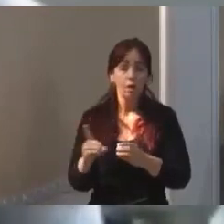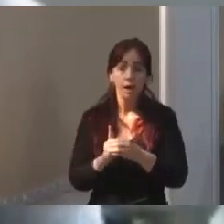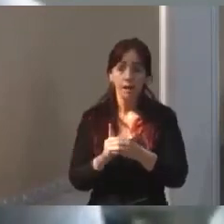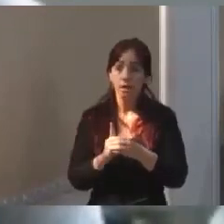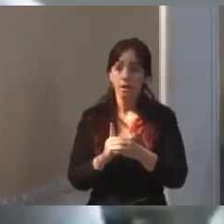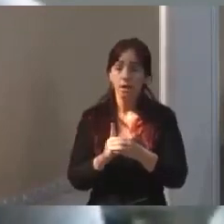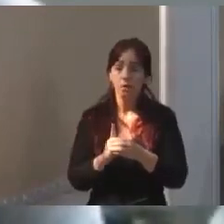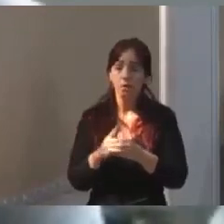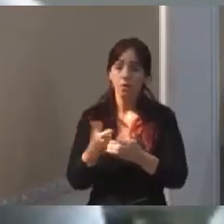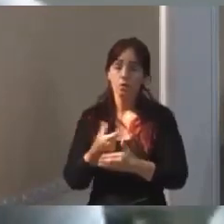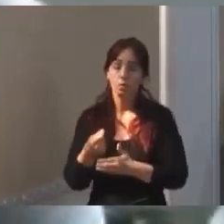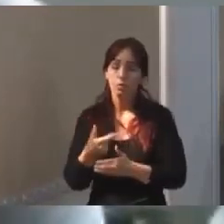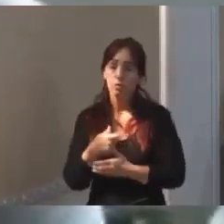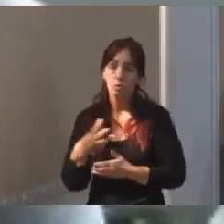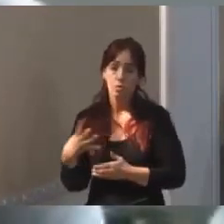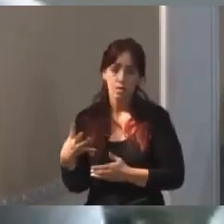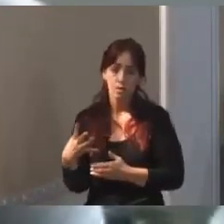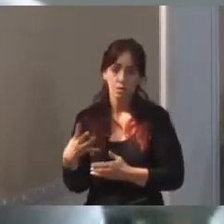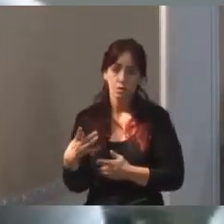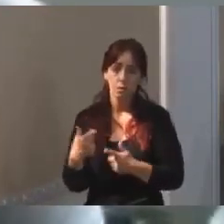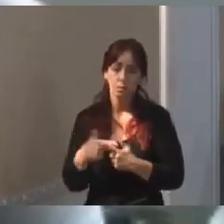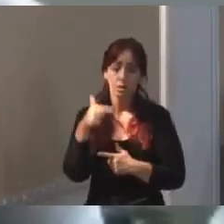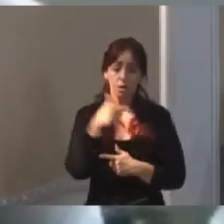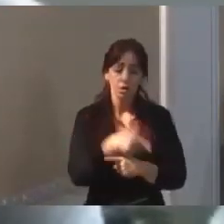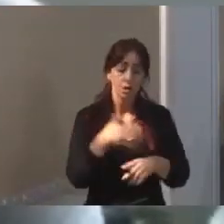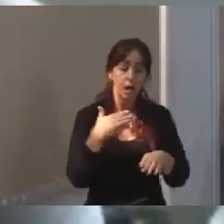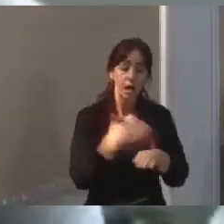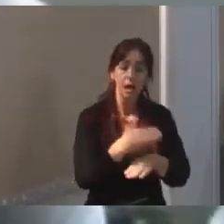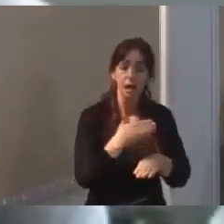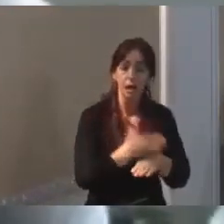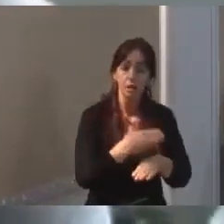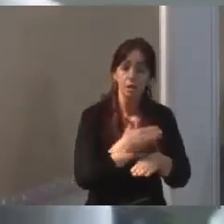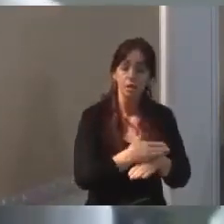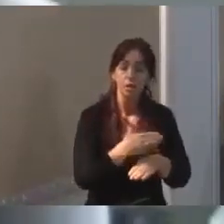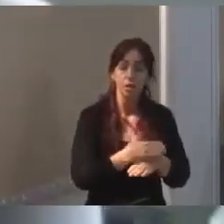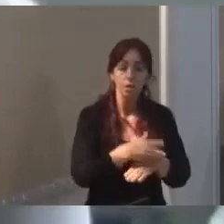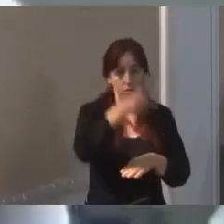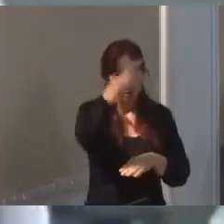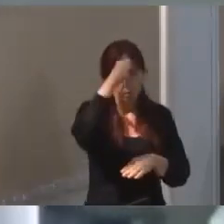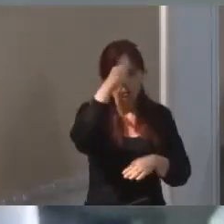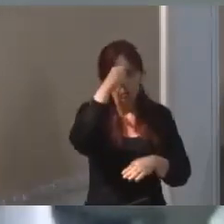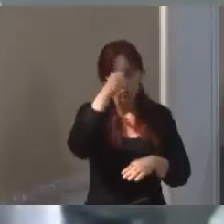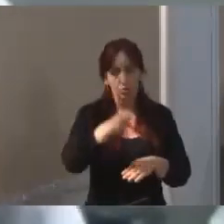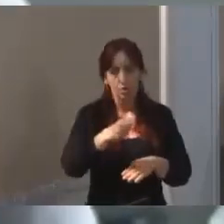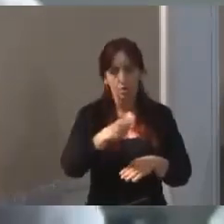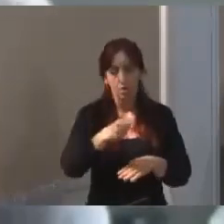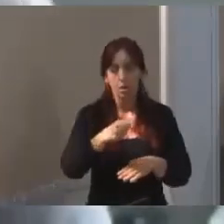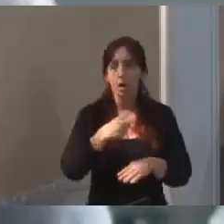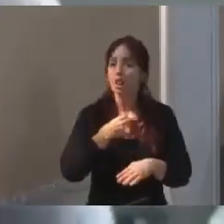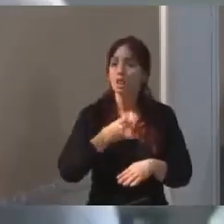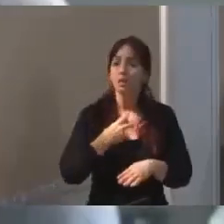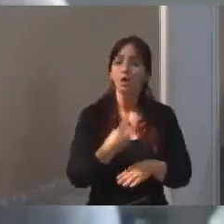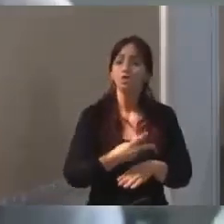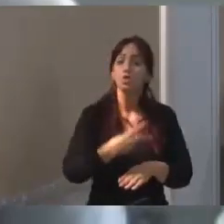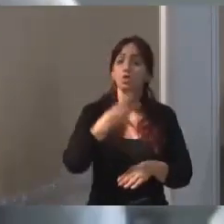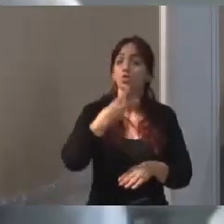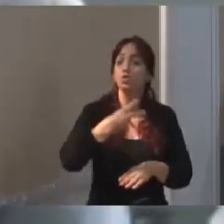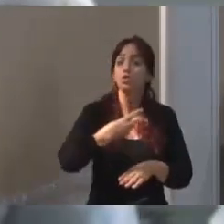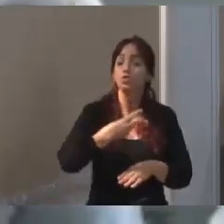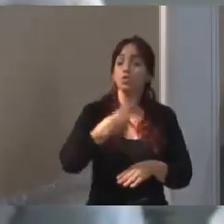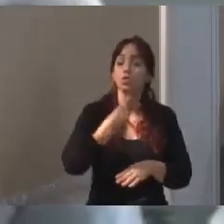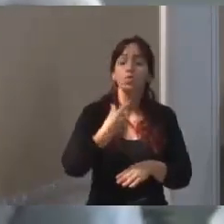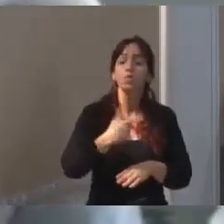entrou no posto da prefeitura e ela não pode ser contabilizada duas vezes. Então, esse